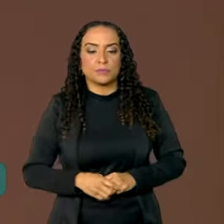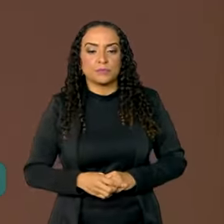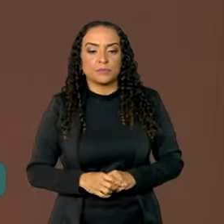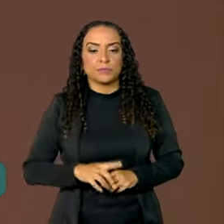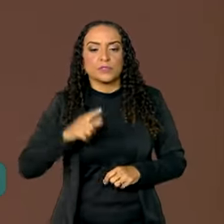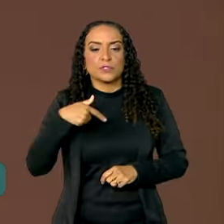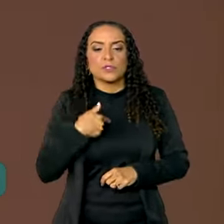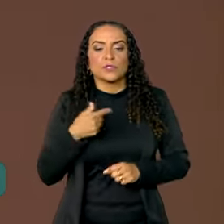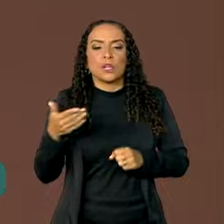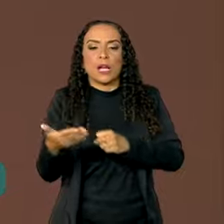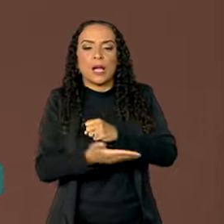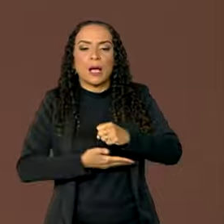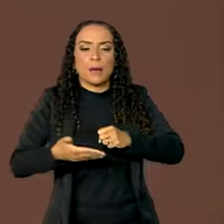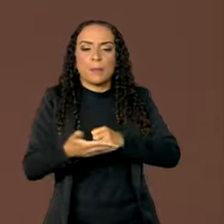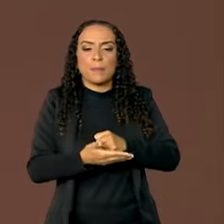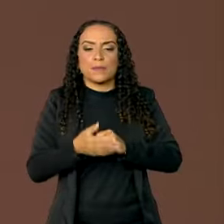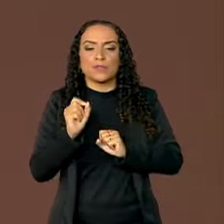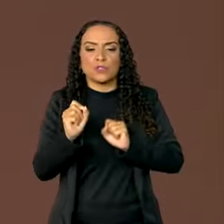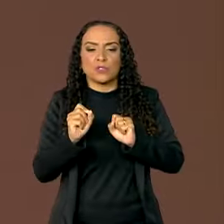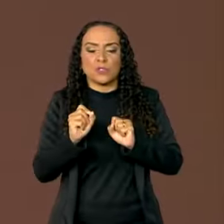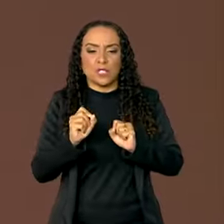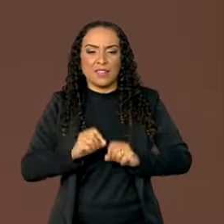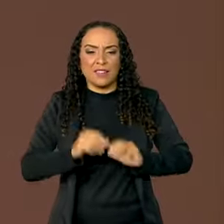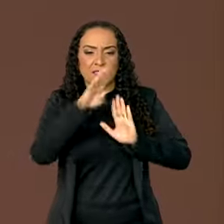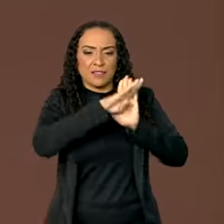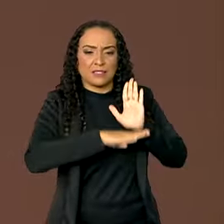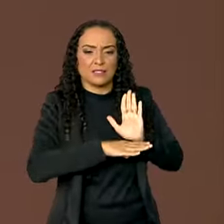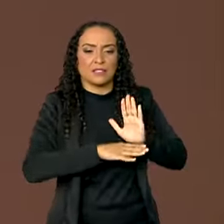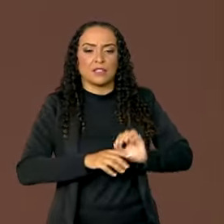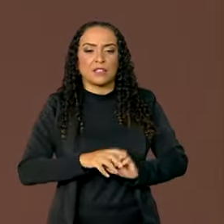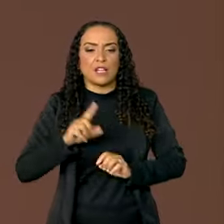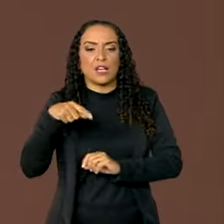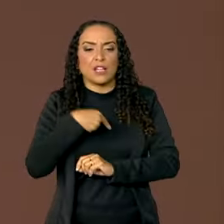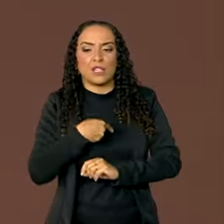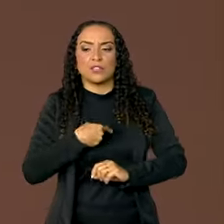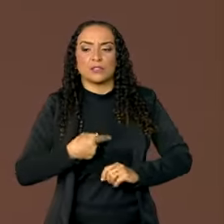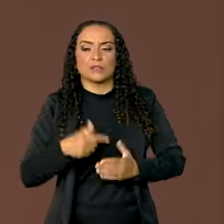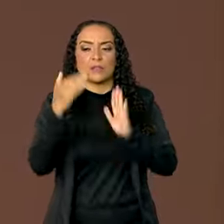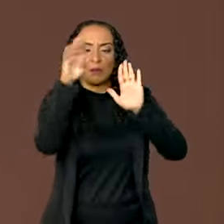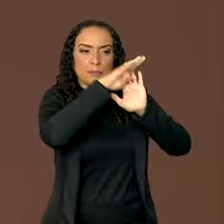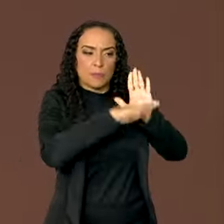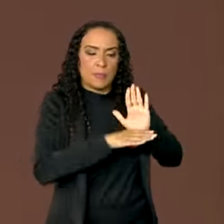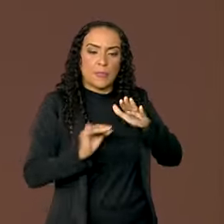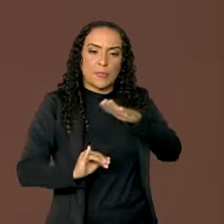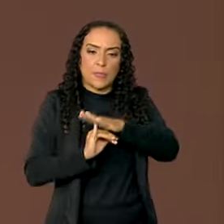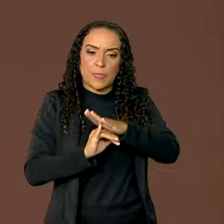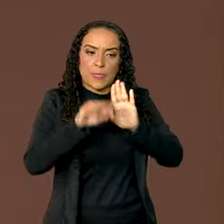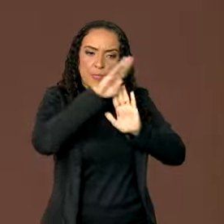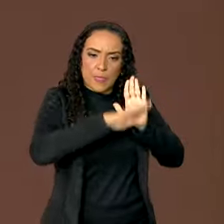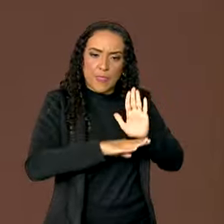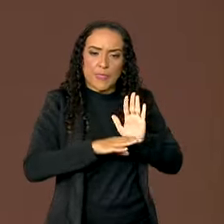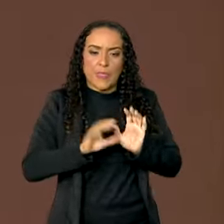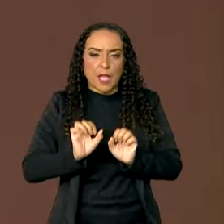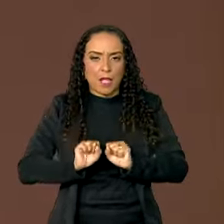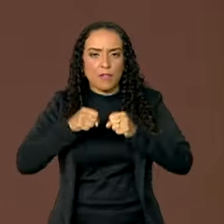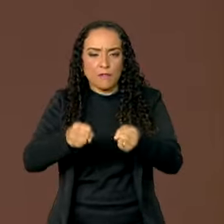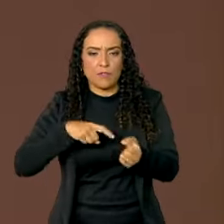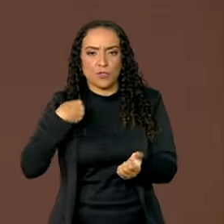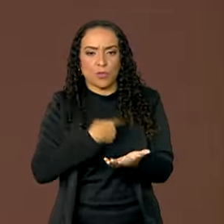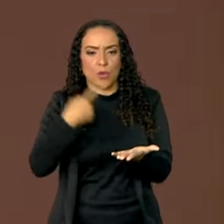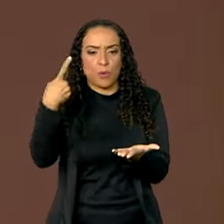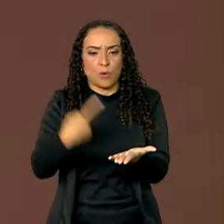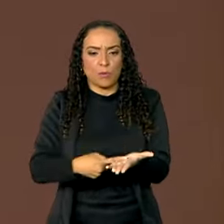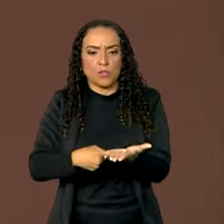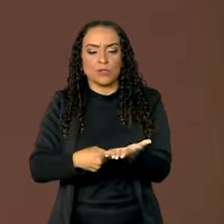nós damos a máxima importância a essa agenda. A nossa nova estratégia institucional reforça o nosso compromisso